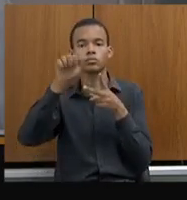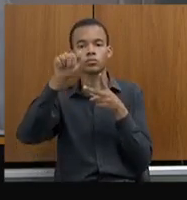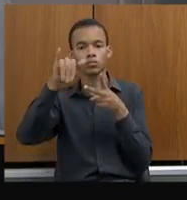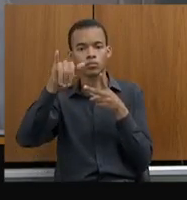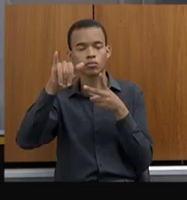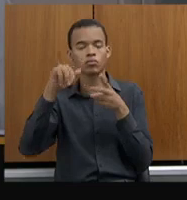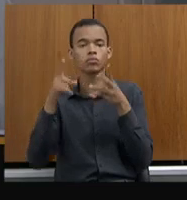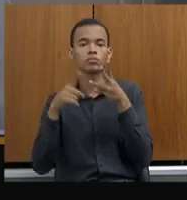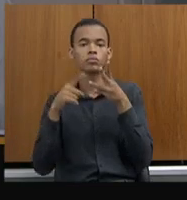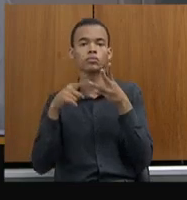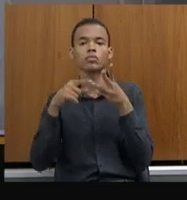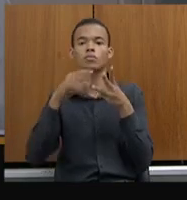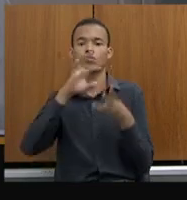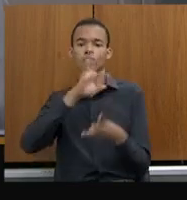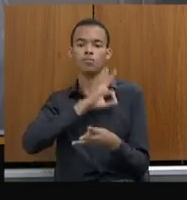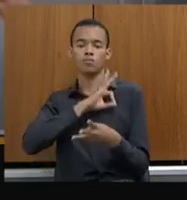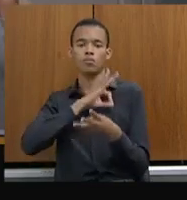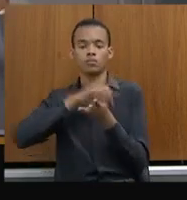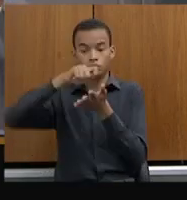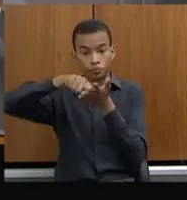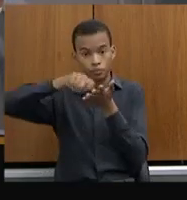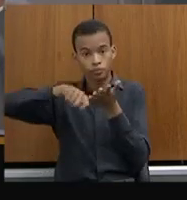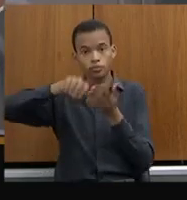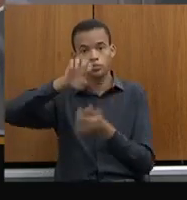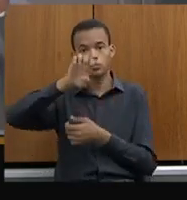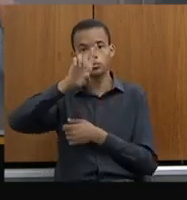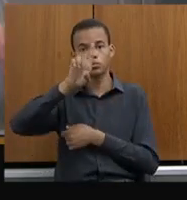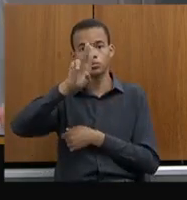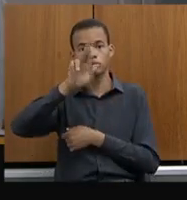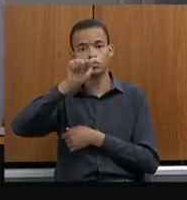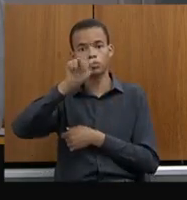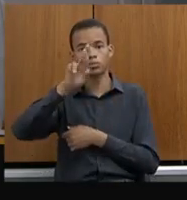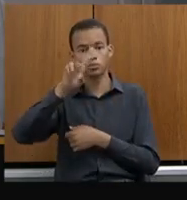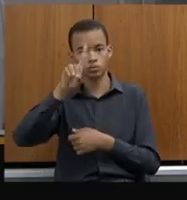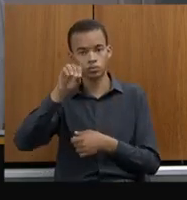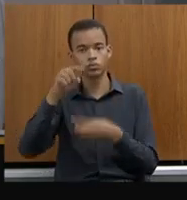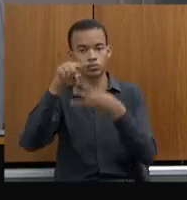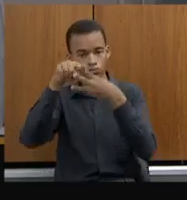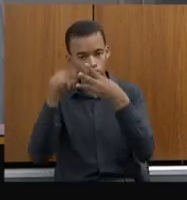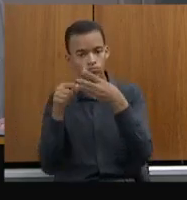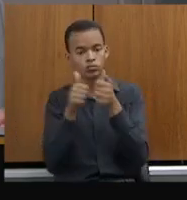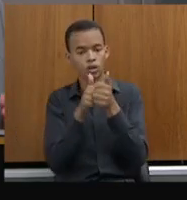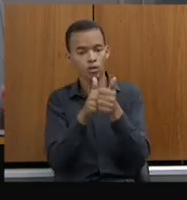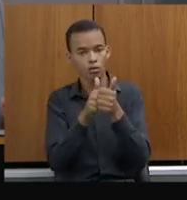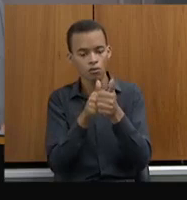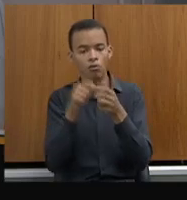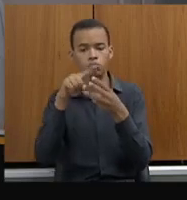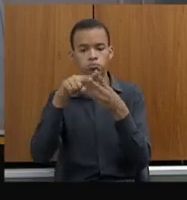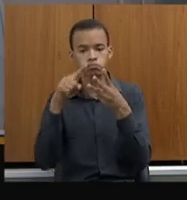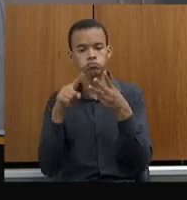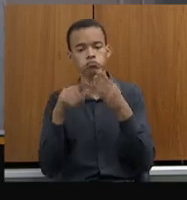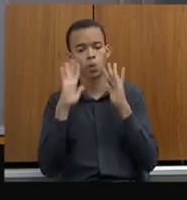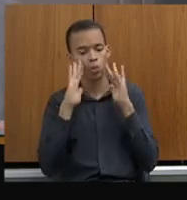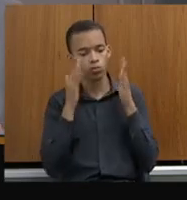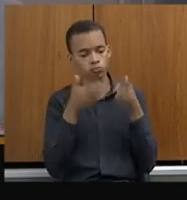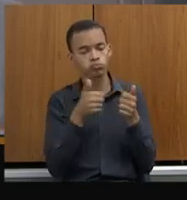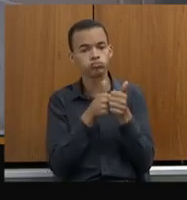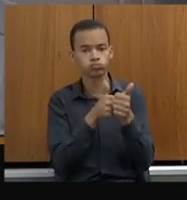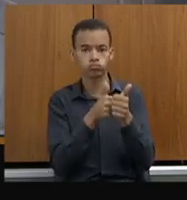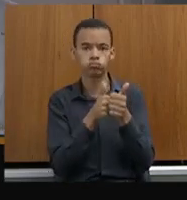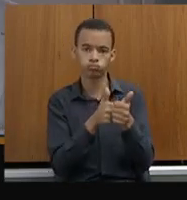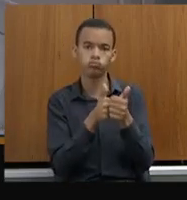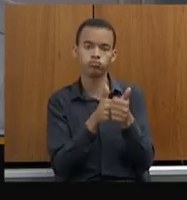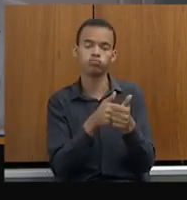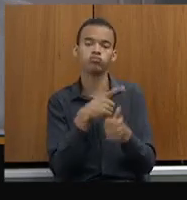que é o Eduardo, acompanhando, e são pessoas que muito se dedicam a esse trabalho, e que merecem o registro aqui de